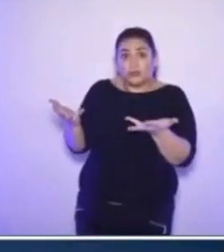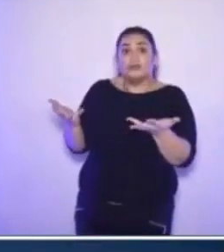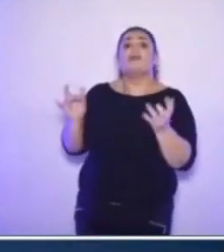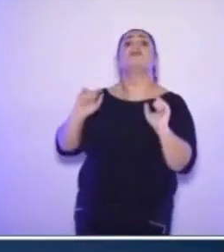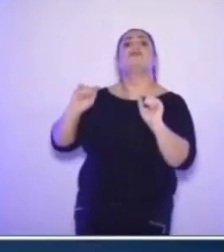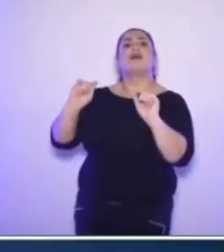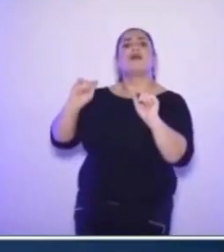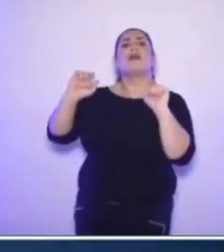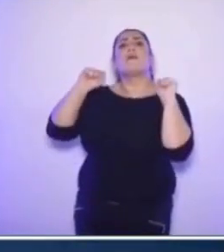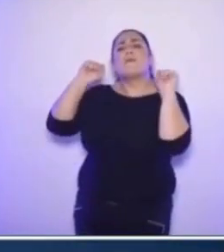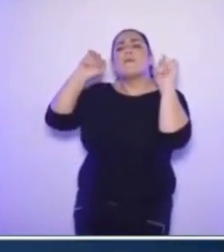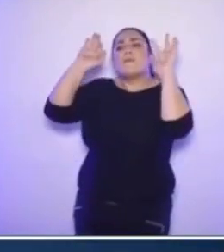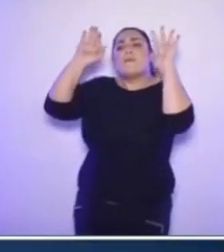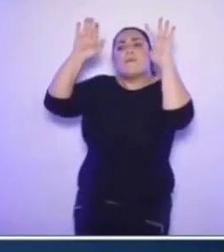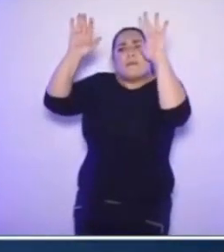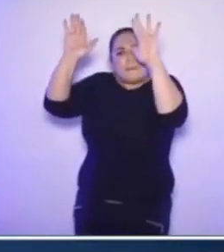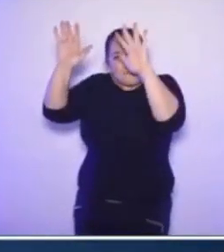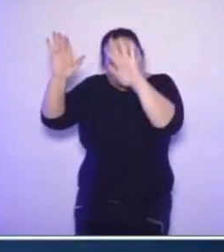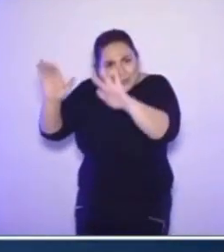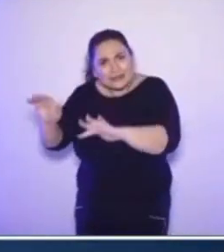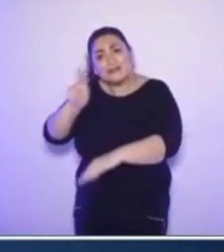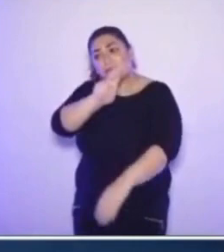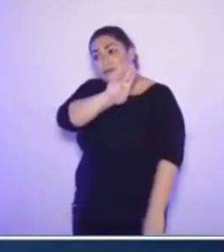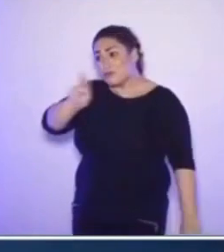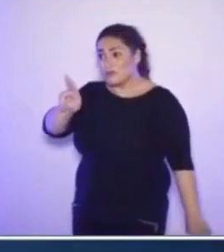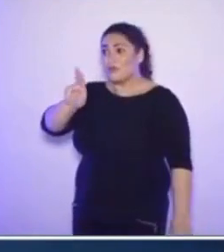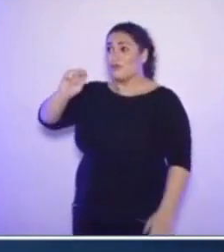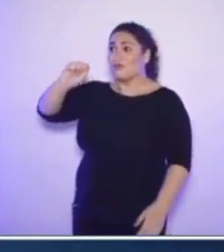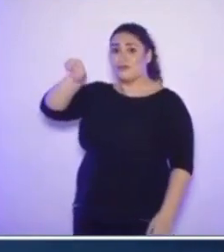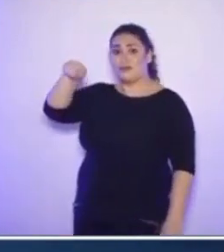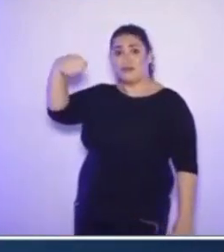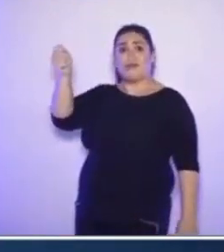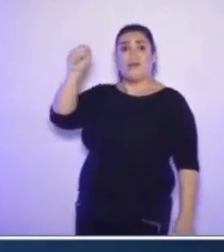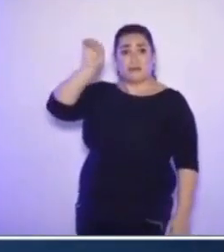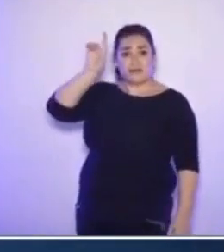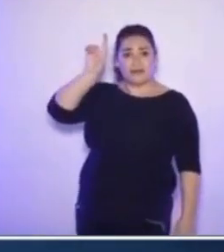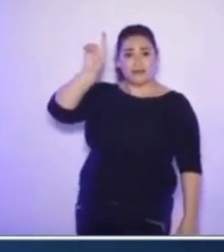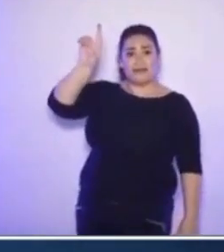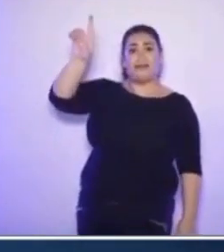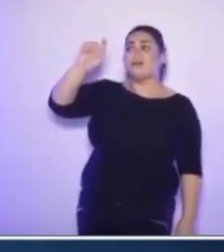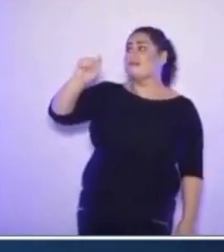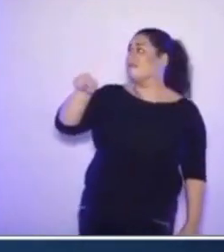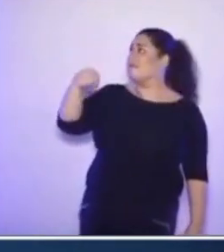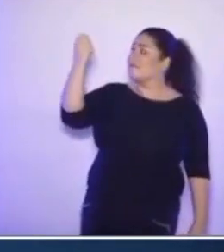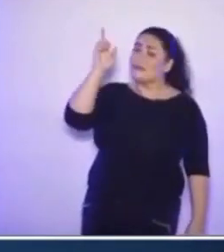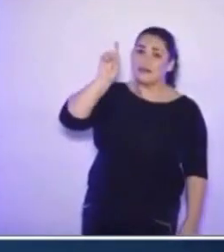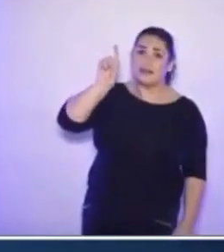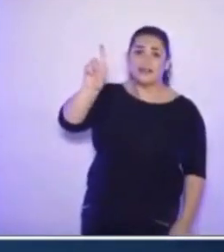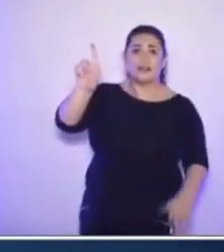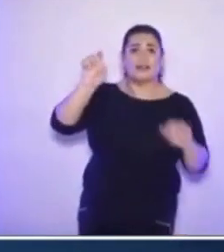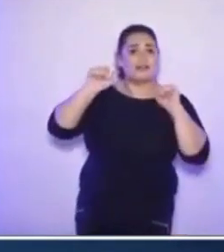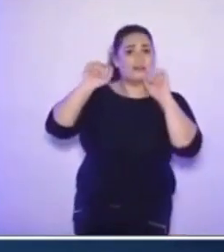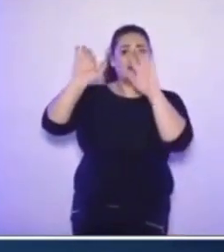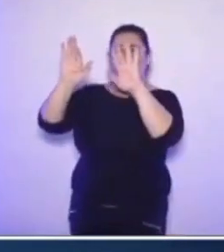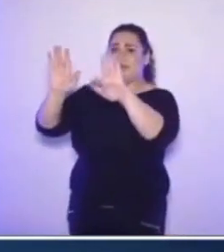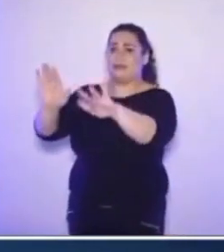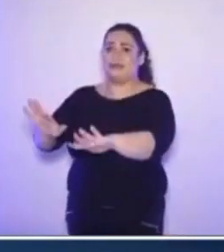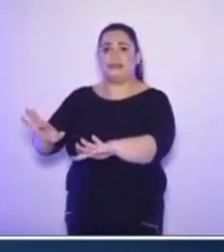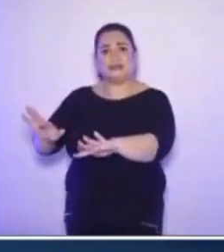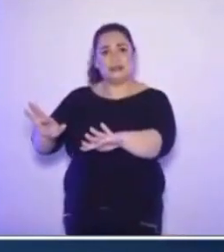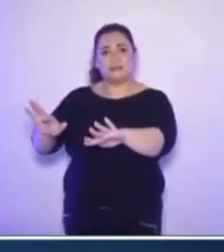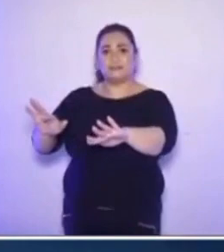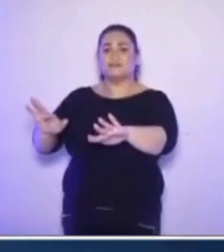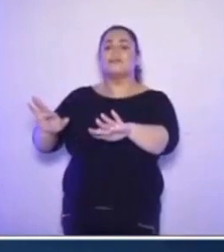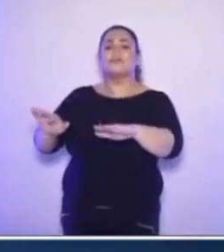Deus, de poder viver esse instante, viver esse momento. Maior do que a bênção é